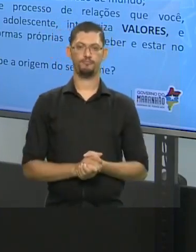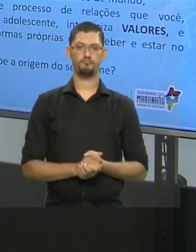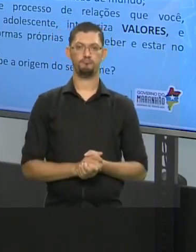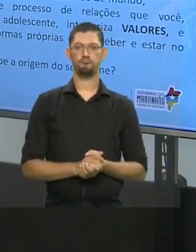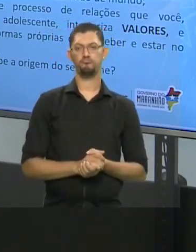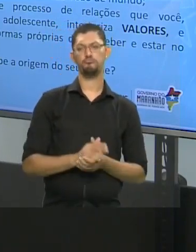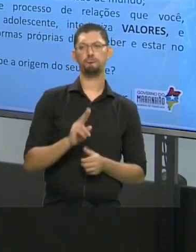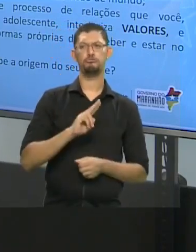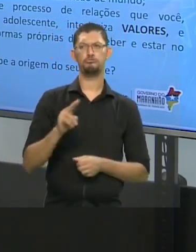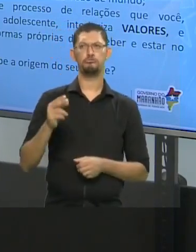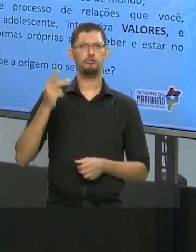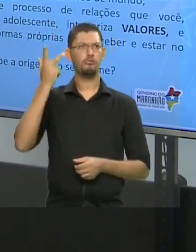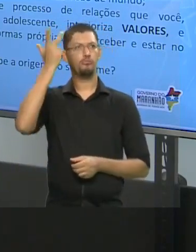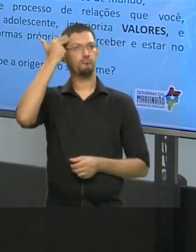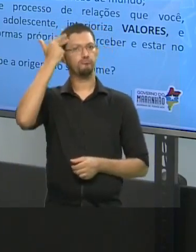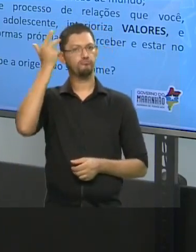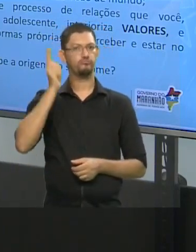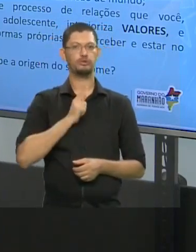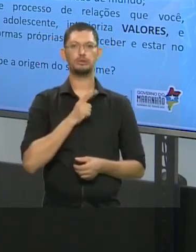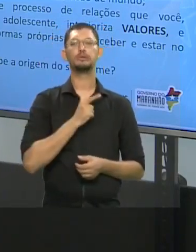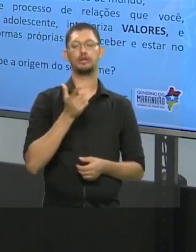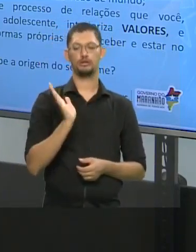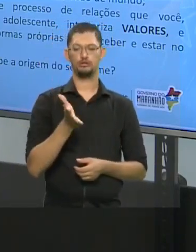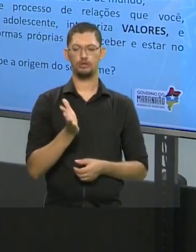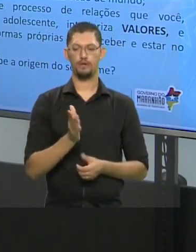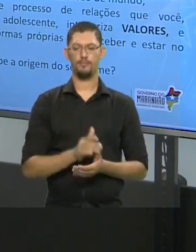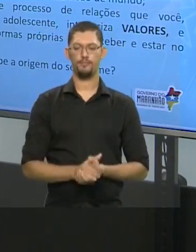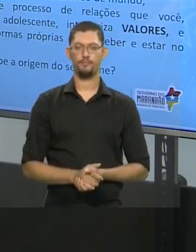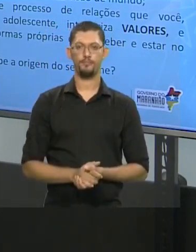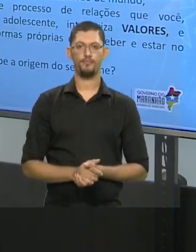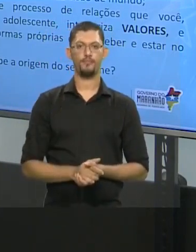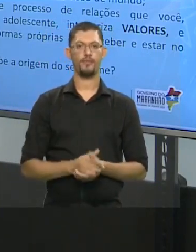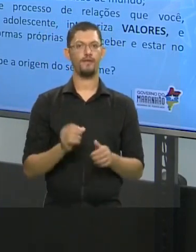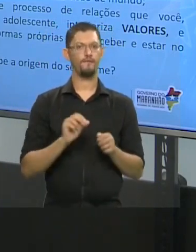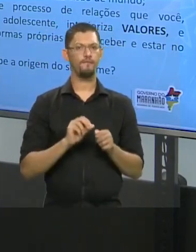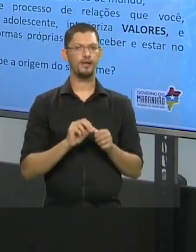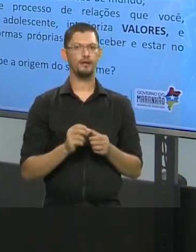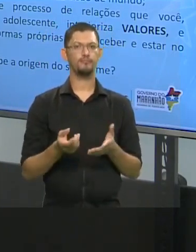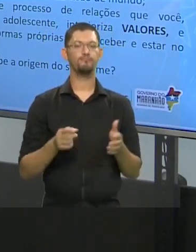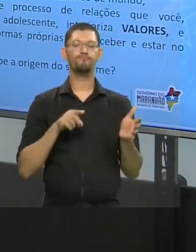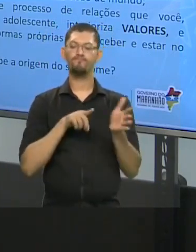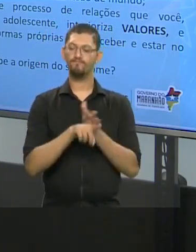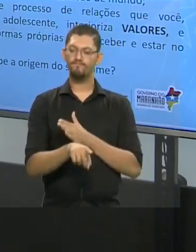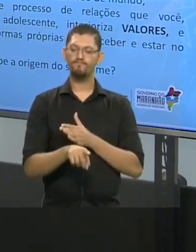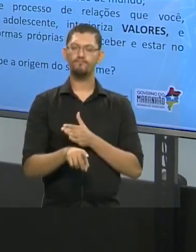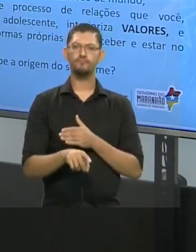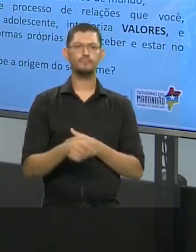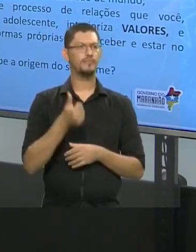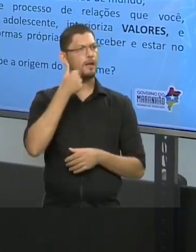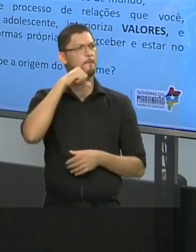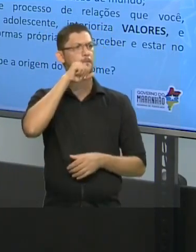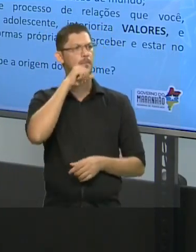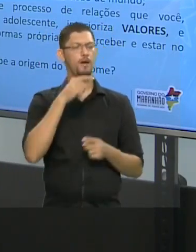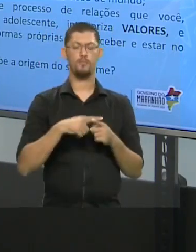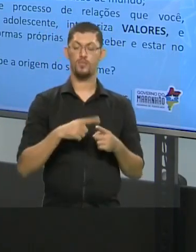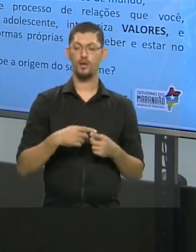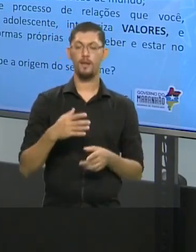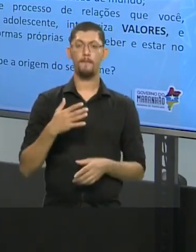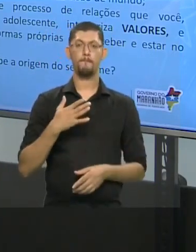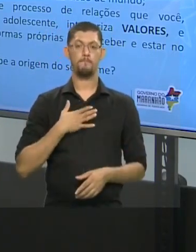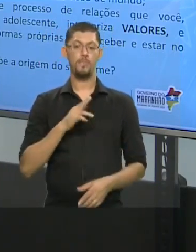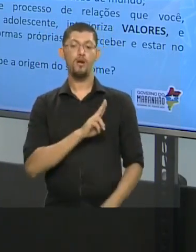comuns, que já existem por aí no mundo. Façam esse exercício. Perguntem, Mãe, por que que